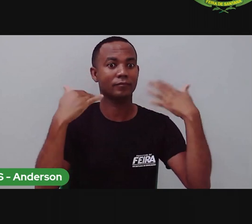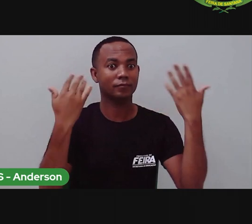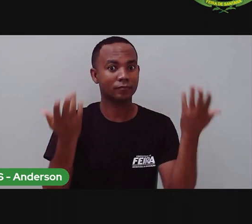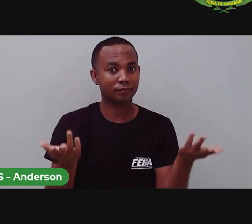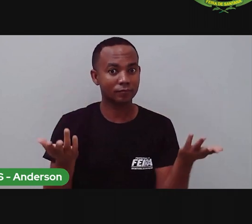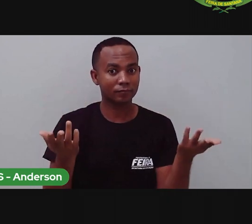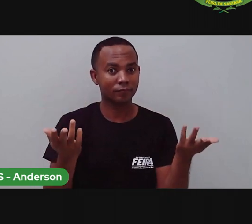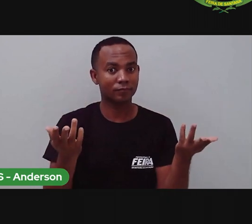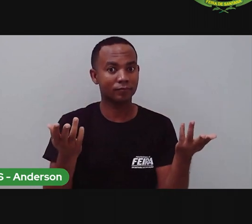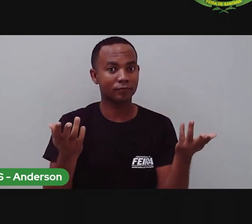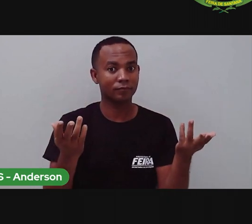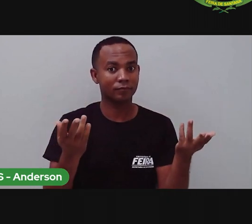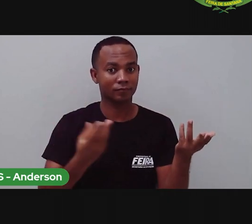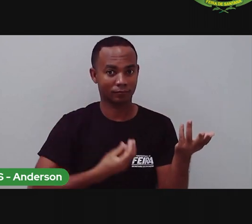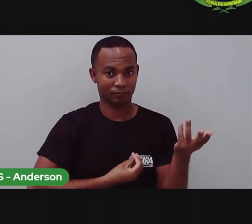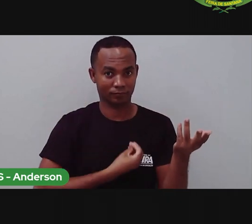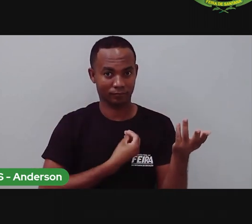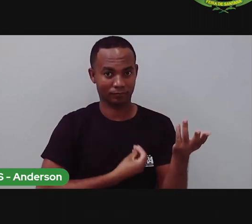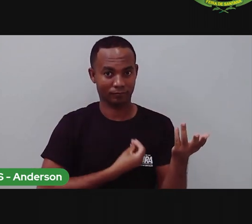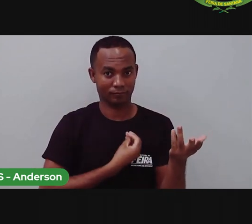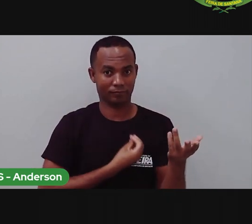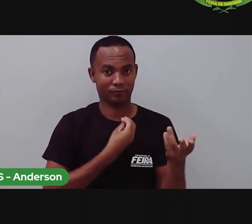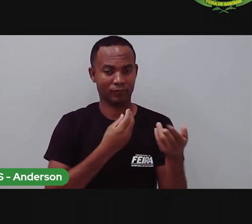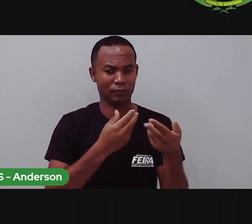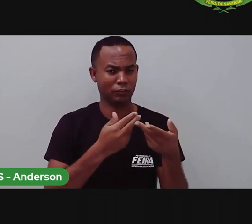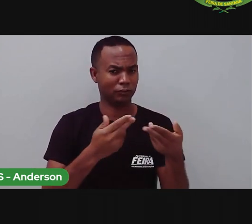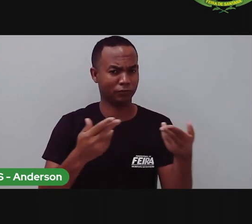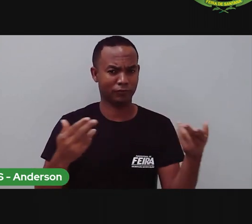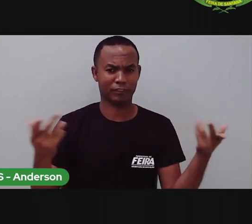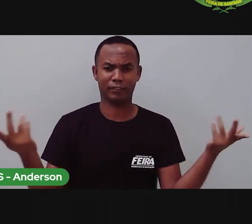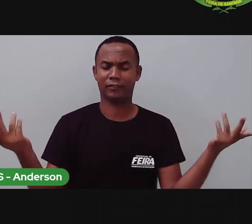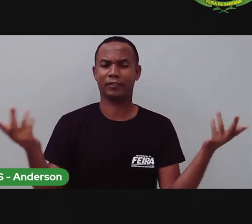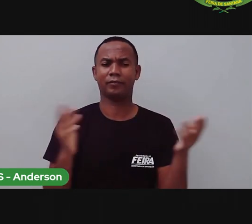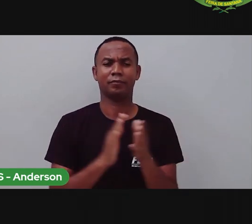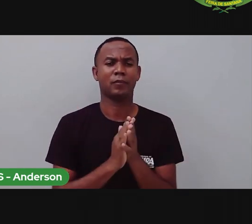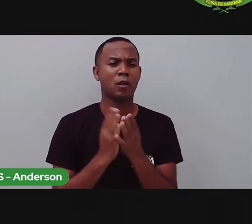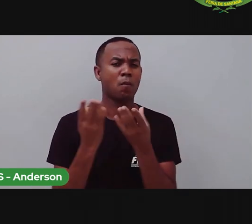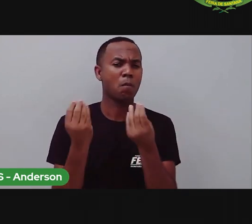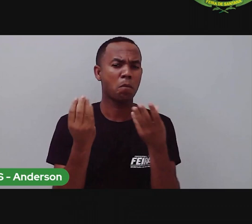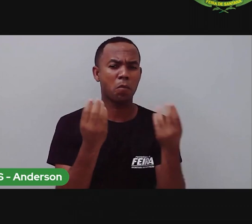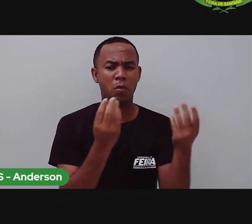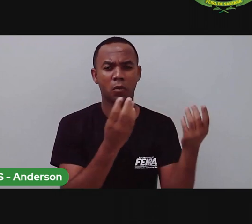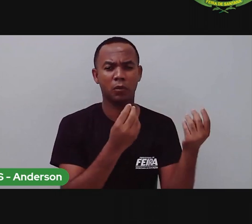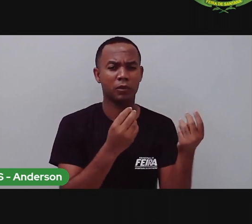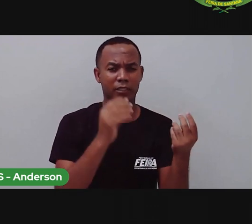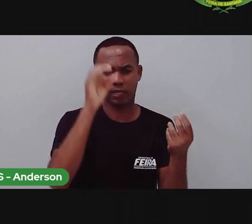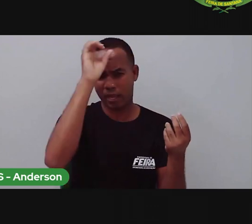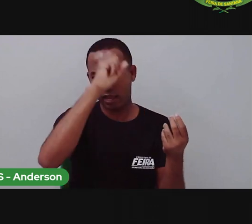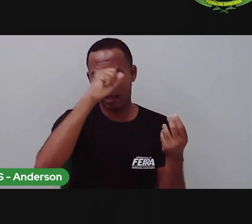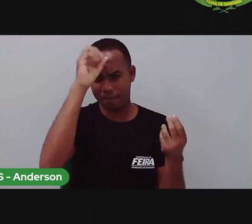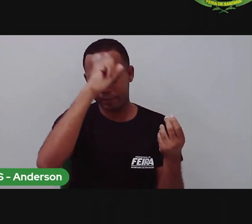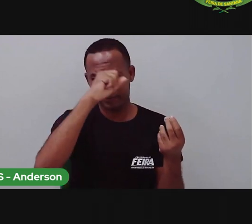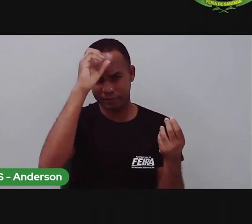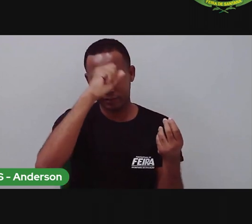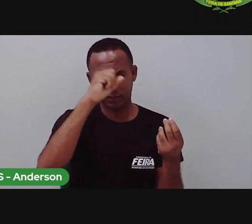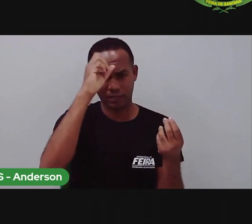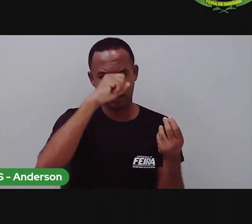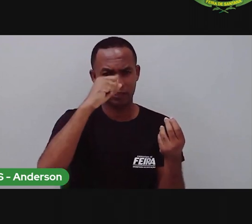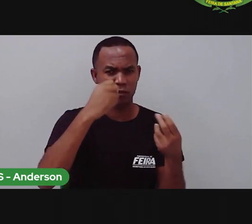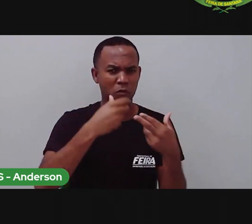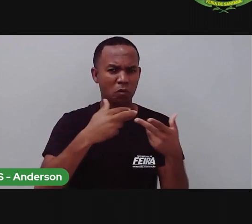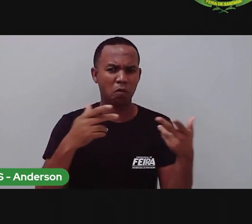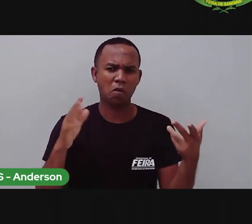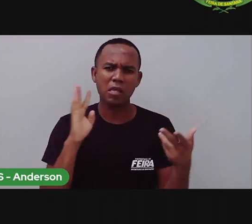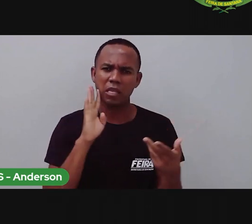seres vivos. Aprendemos aí, né, terceiro ano, tanta coisa bacana essa semana sobre os seres